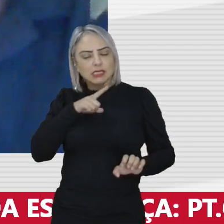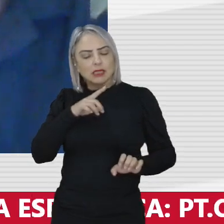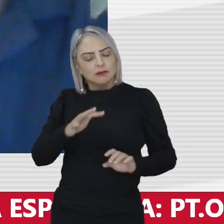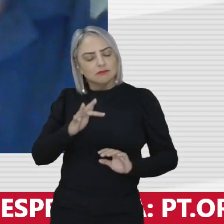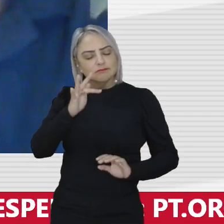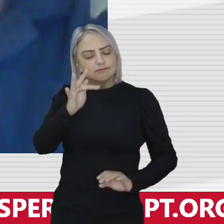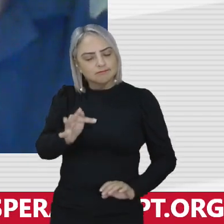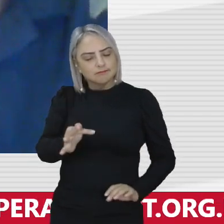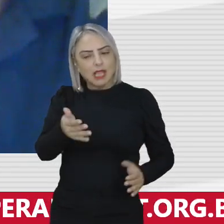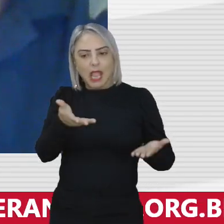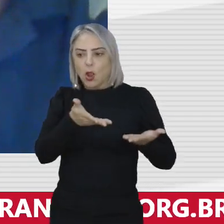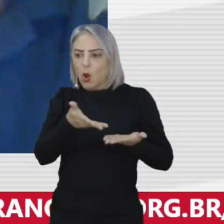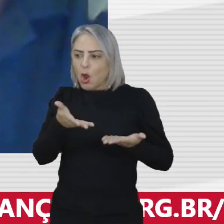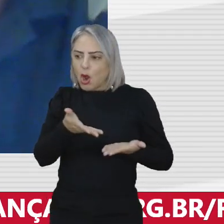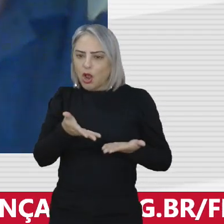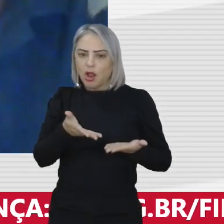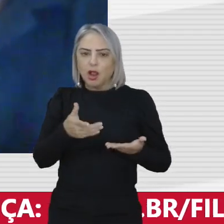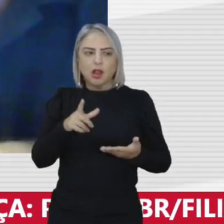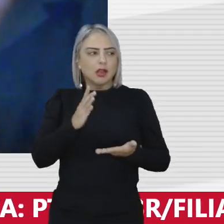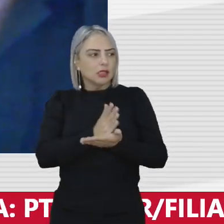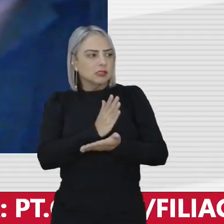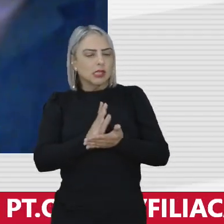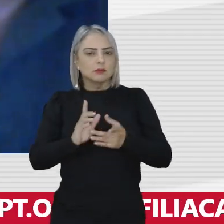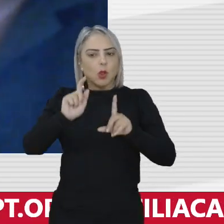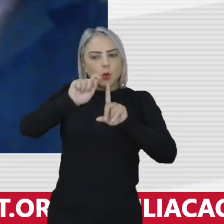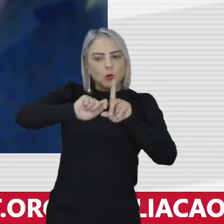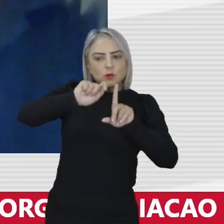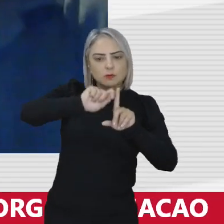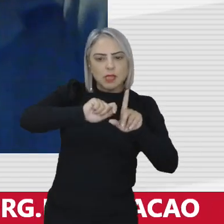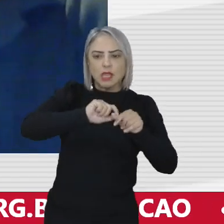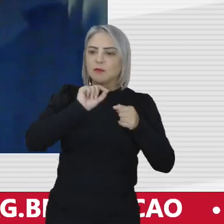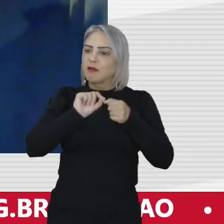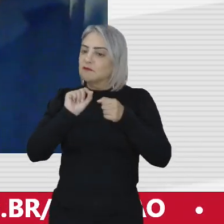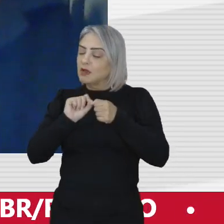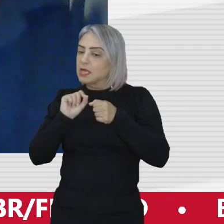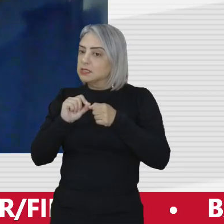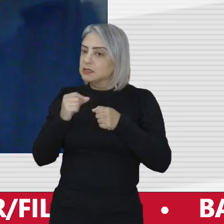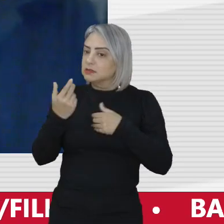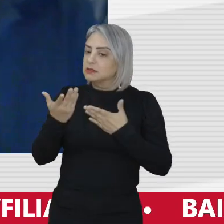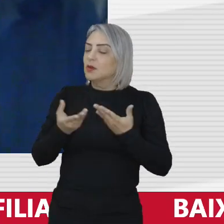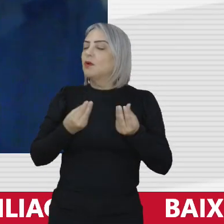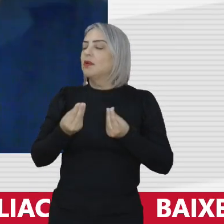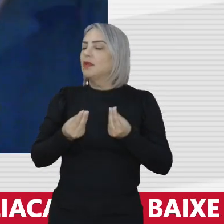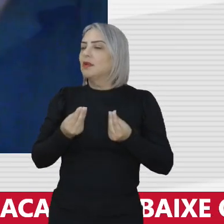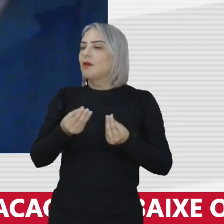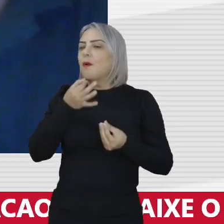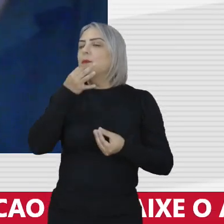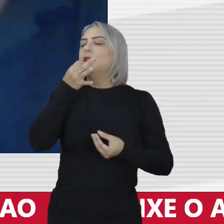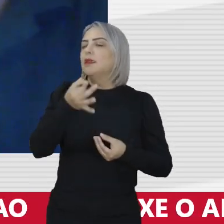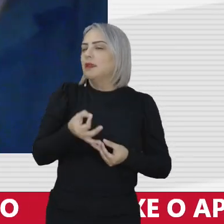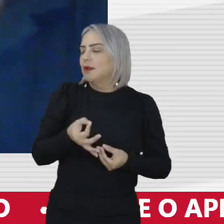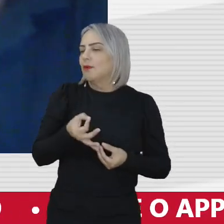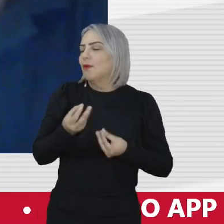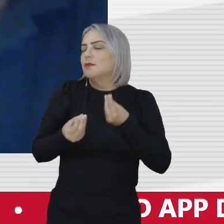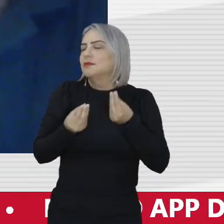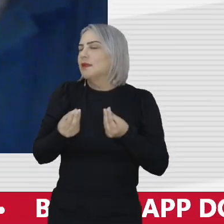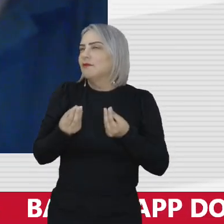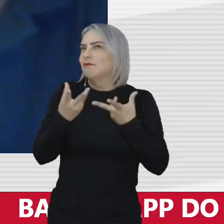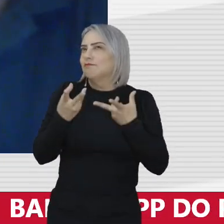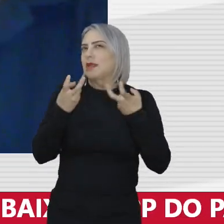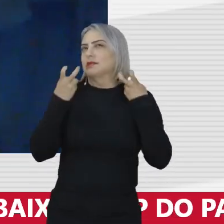frente eles tem agora nós temos alguns meses para fazer para ser o que que você como é que você enxerga isso